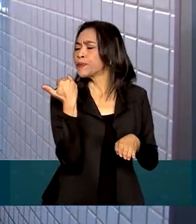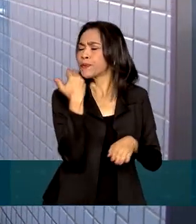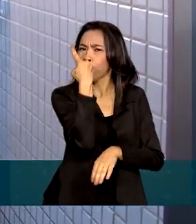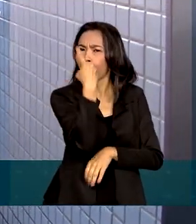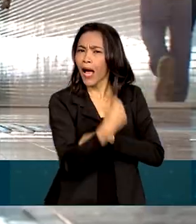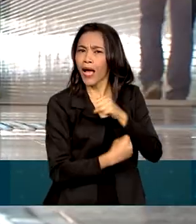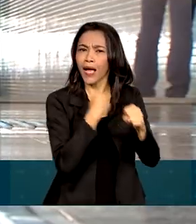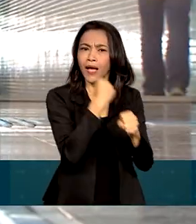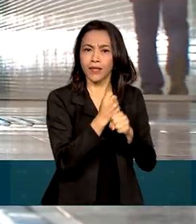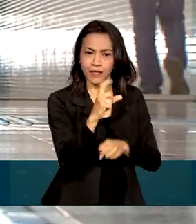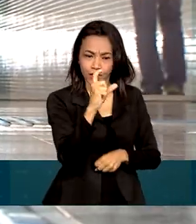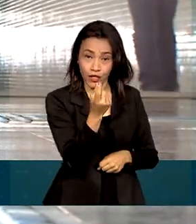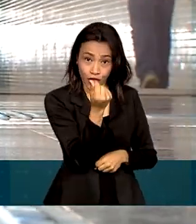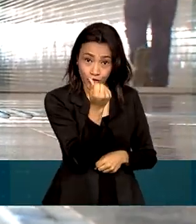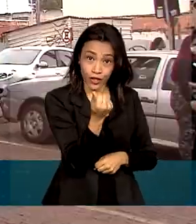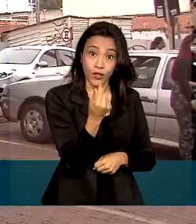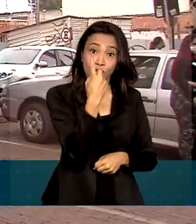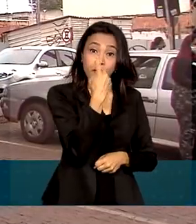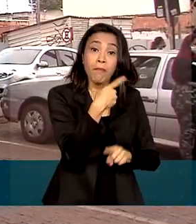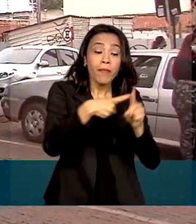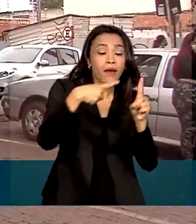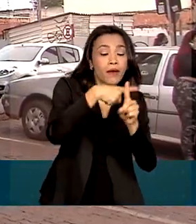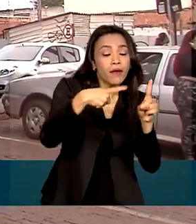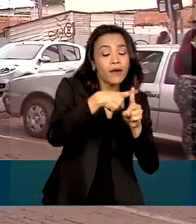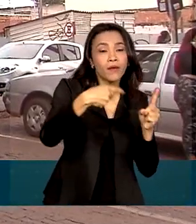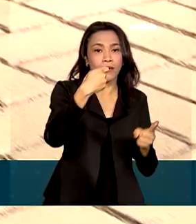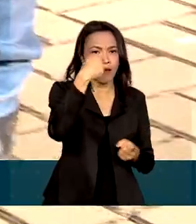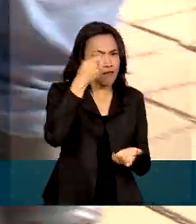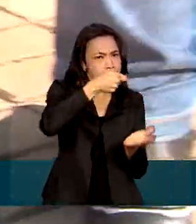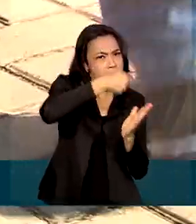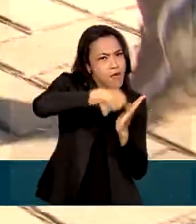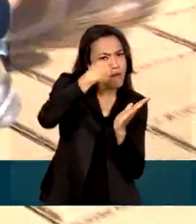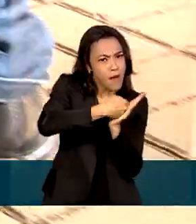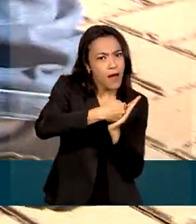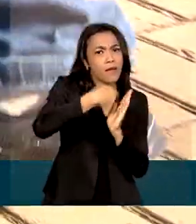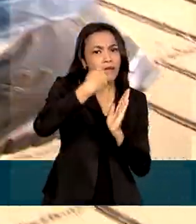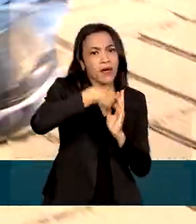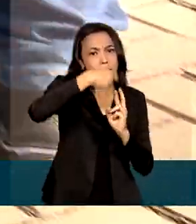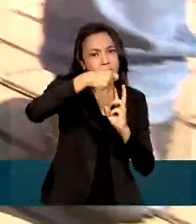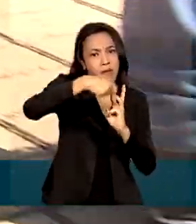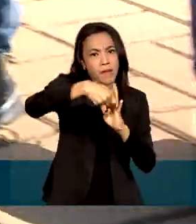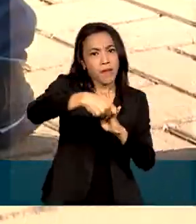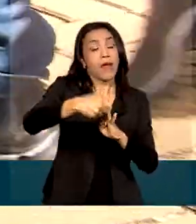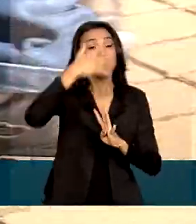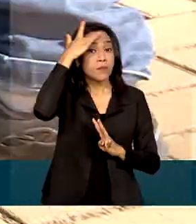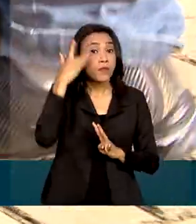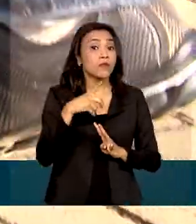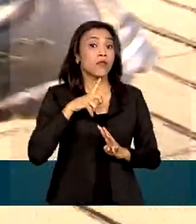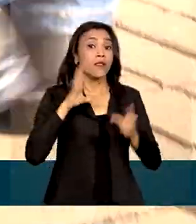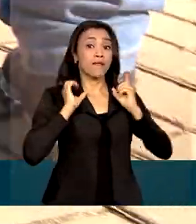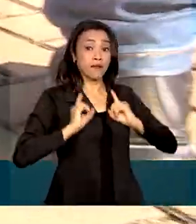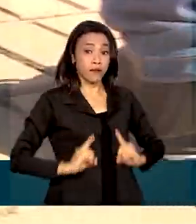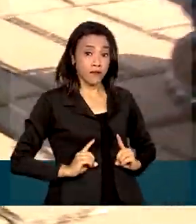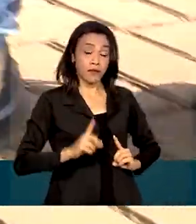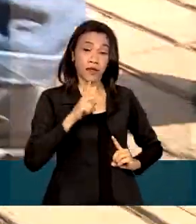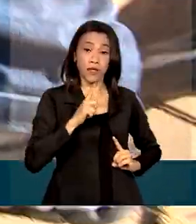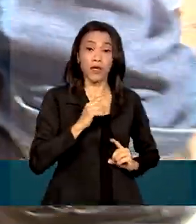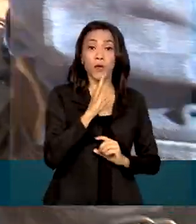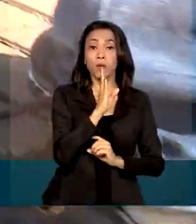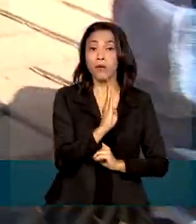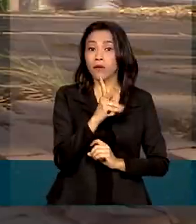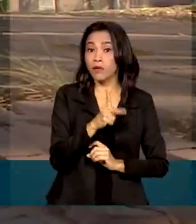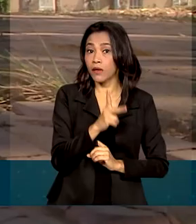benefício, de meio salário mínimo, é pago todo mês às pessoas com deficiência que recebem o benefício de prestação